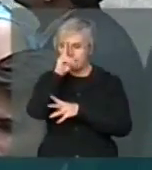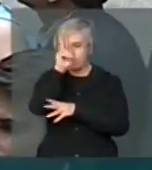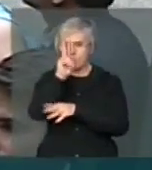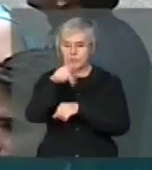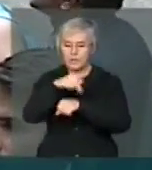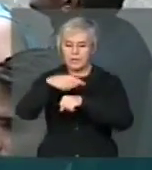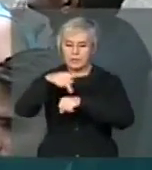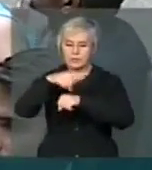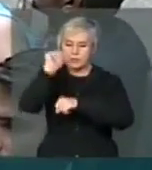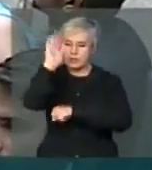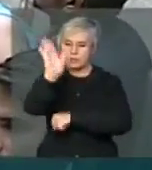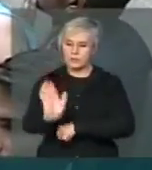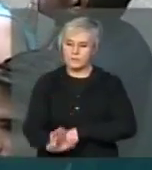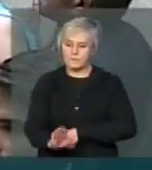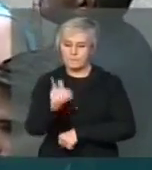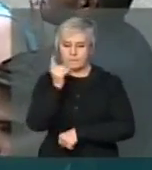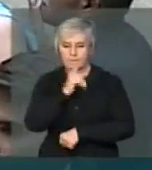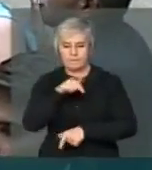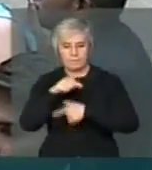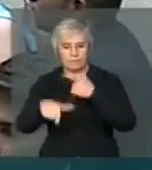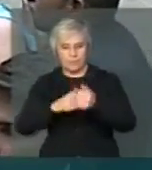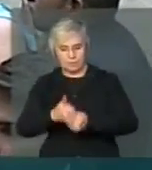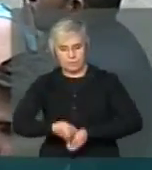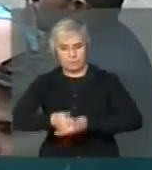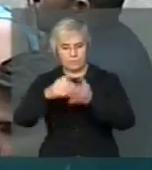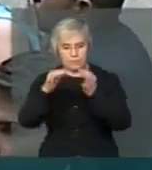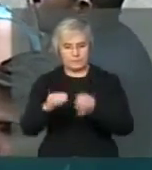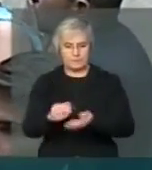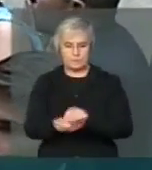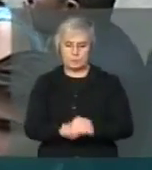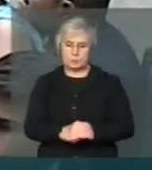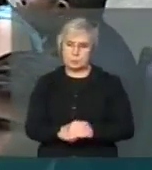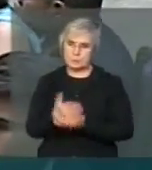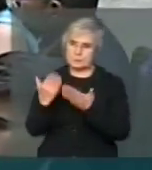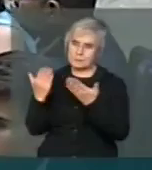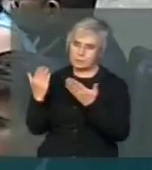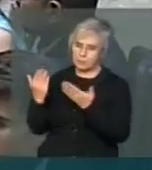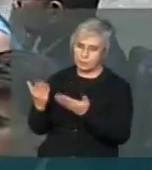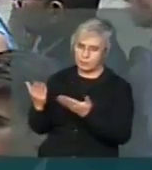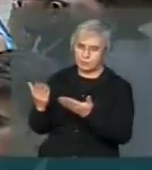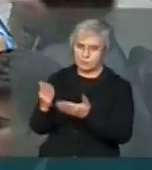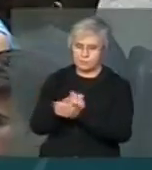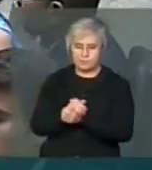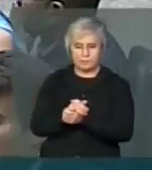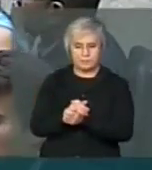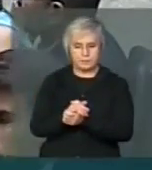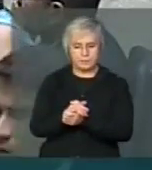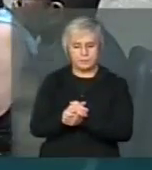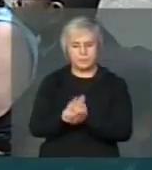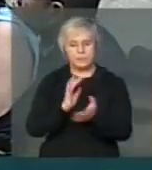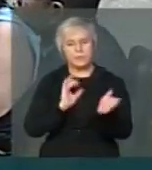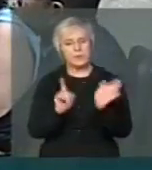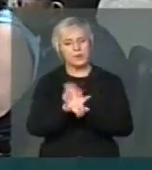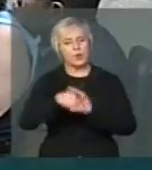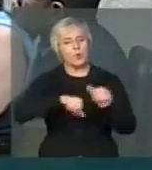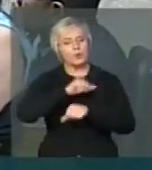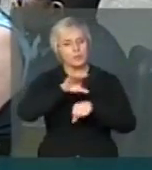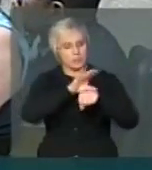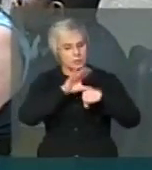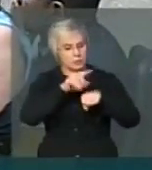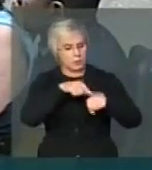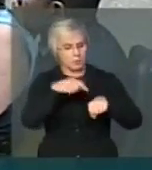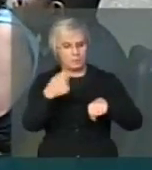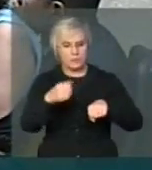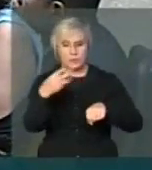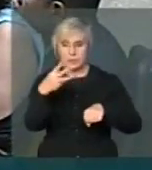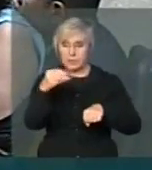brasileiro para cumprir as suas funções precípicas. Agora, tendo em vista que para uma mudança na Constituição a gente precisa de